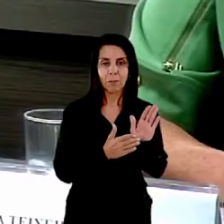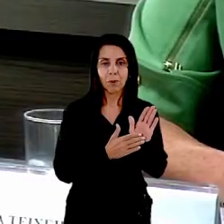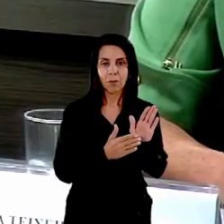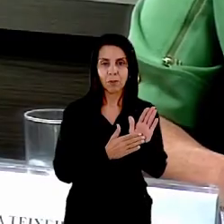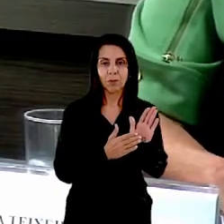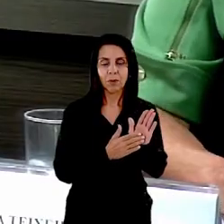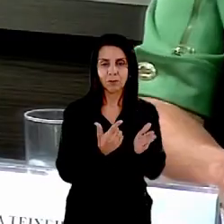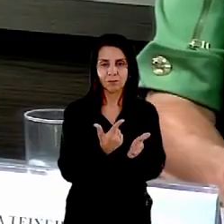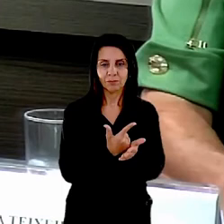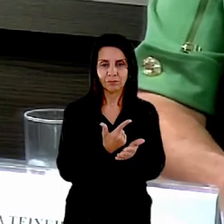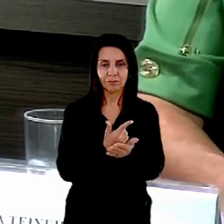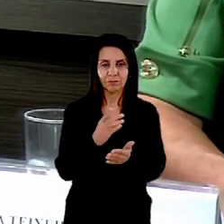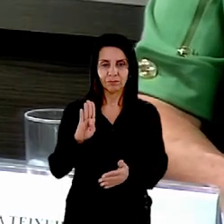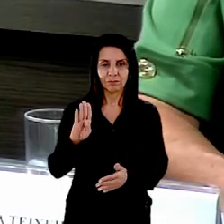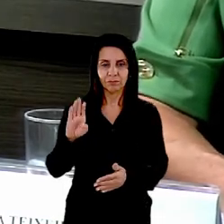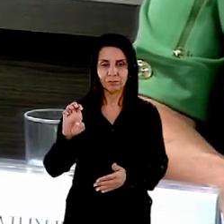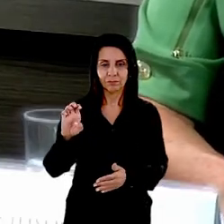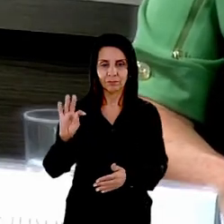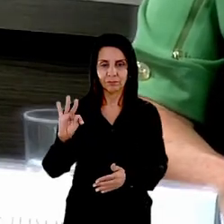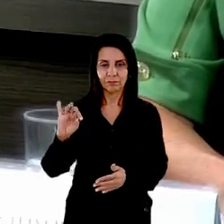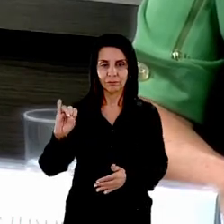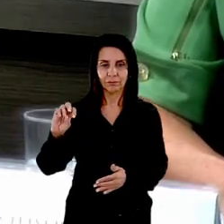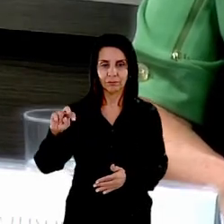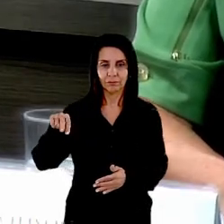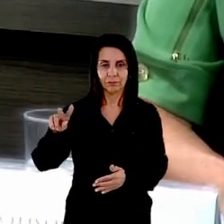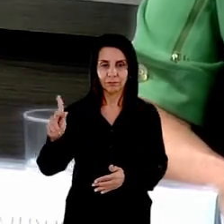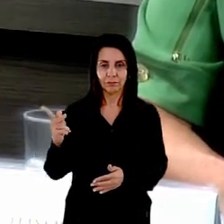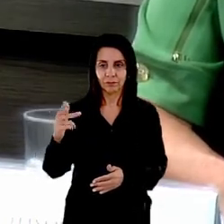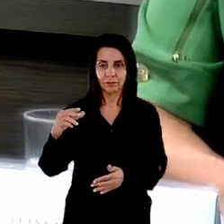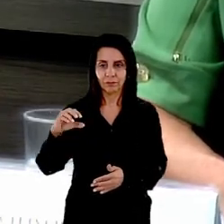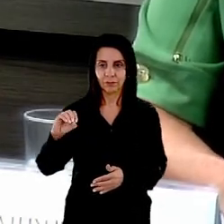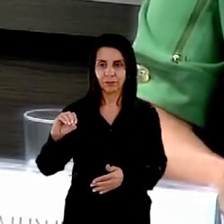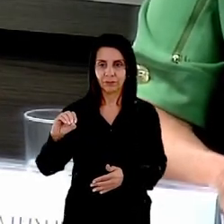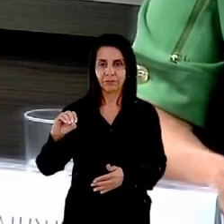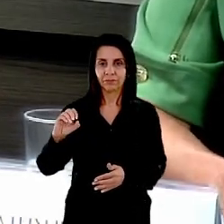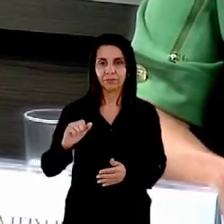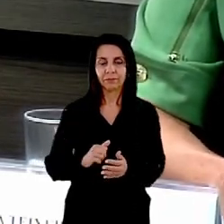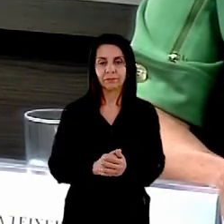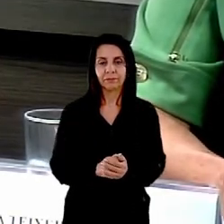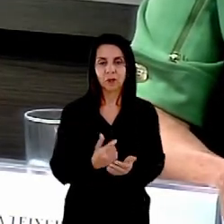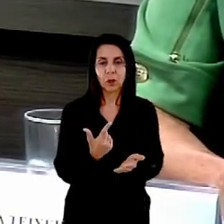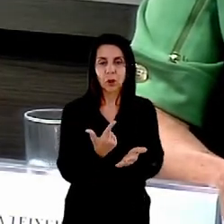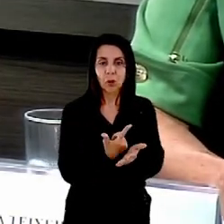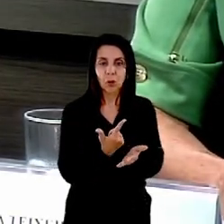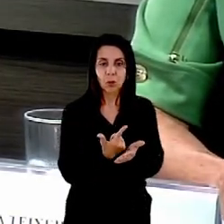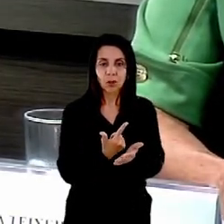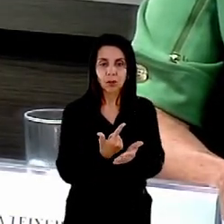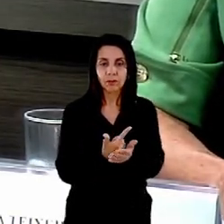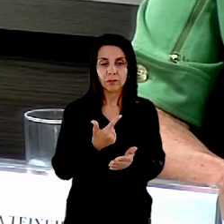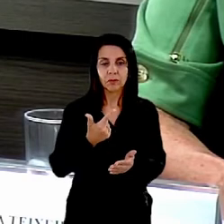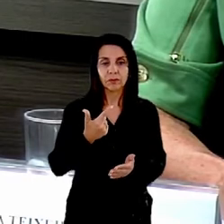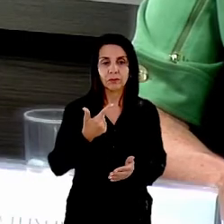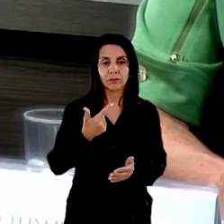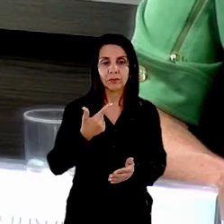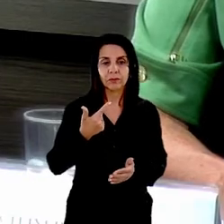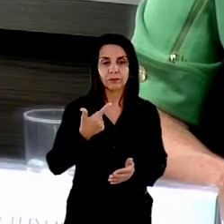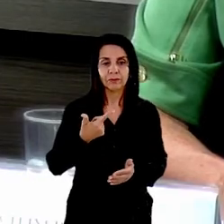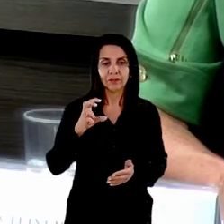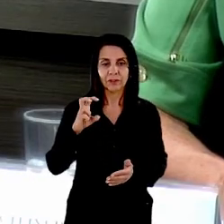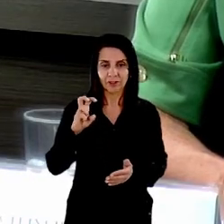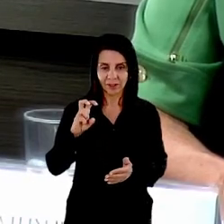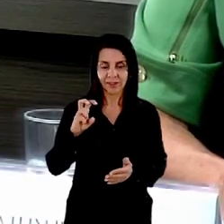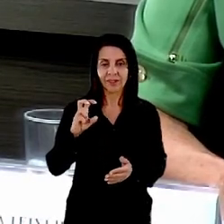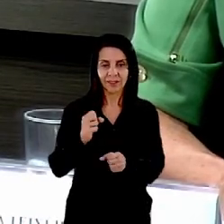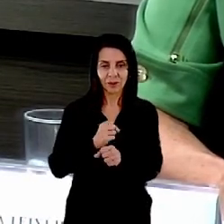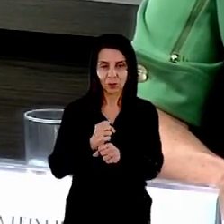fome propostas de política pública e o livro dos 25 anos da ação da cidadania ano que vem vai ter o livro